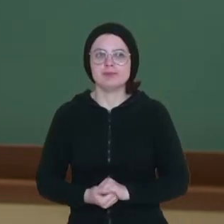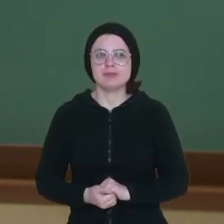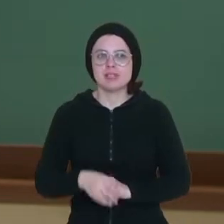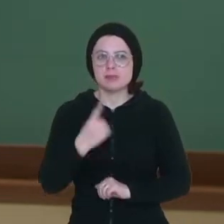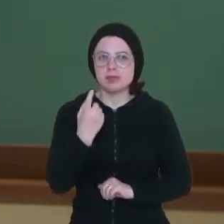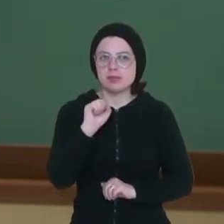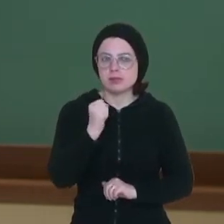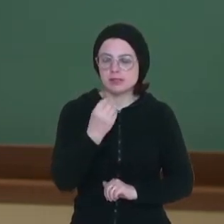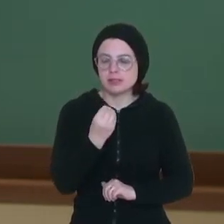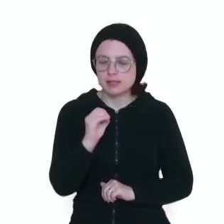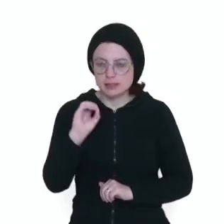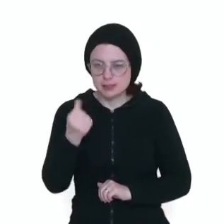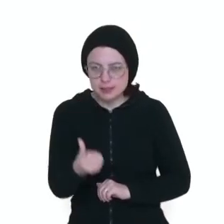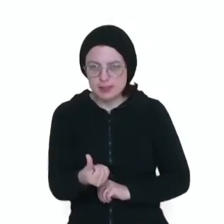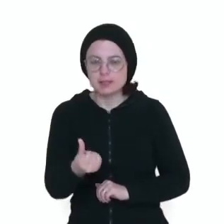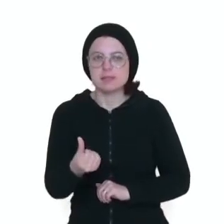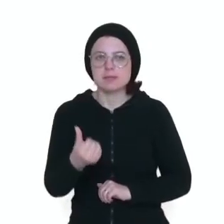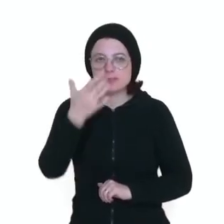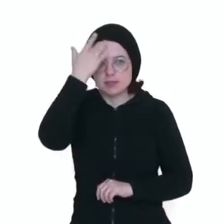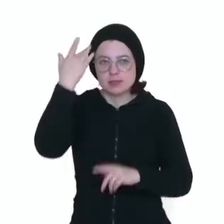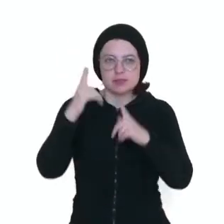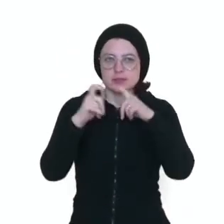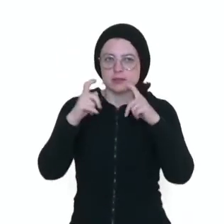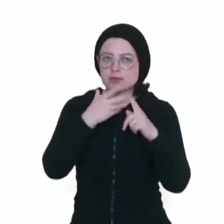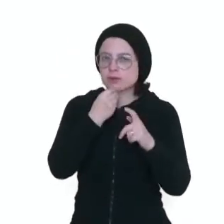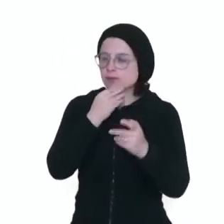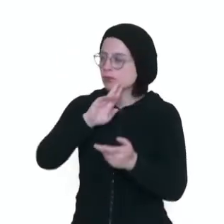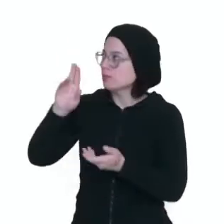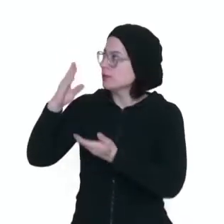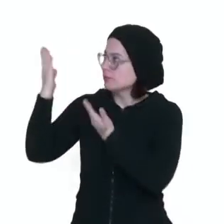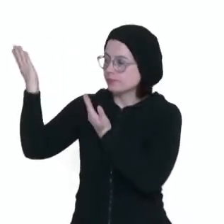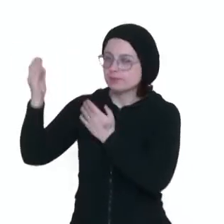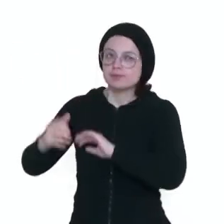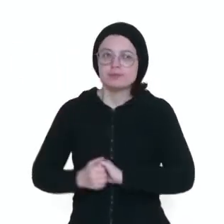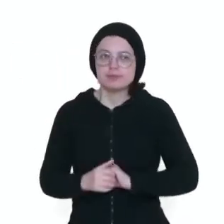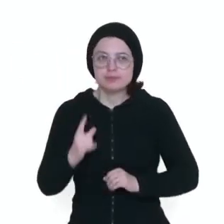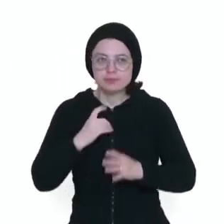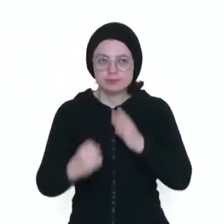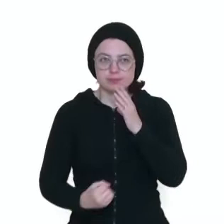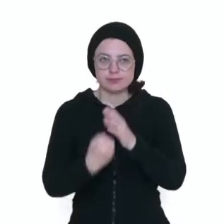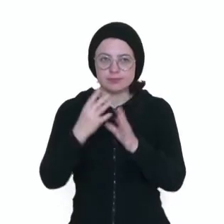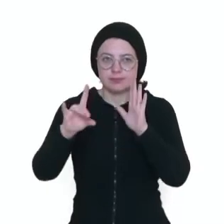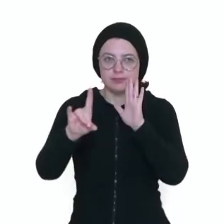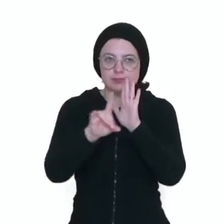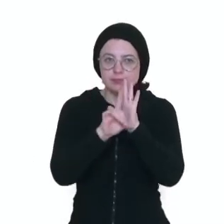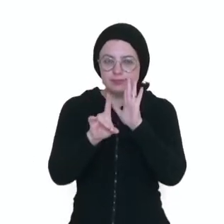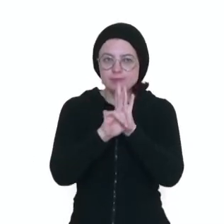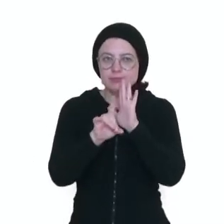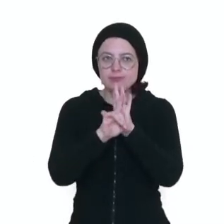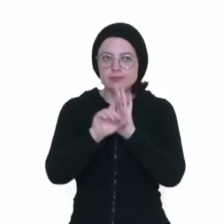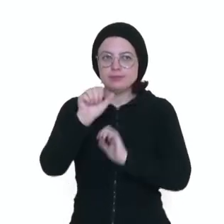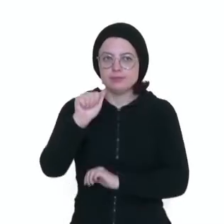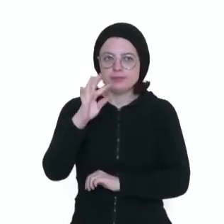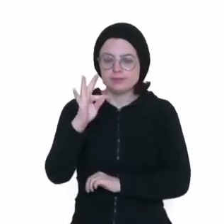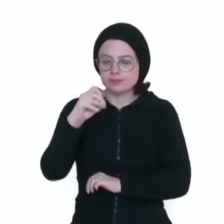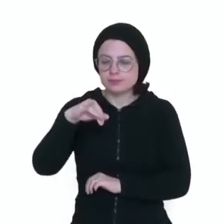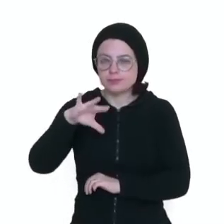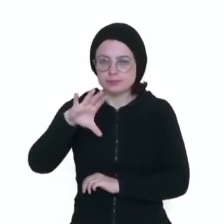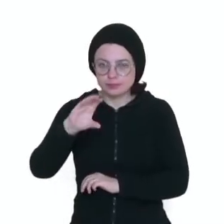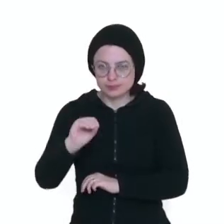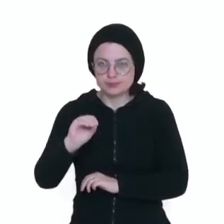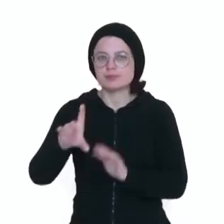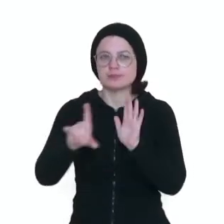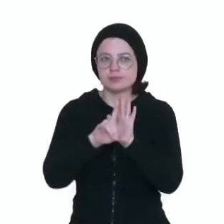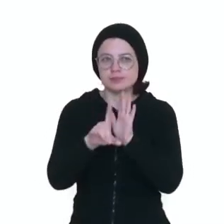1806, o cientista Joseph Louis Proust enunciou a lei que serviu de base para o atomismo, conhecida como lei das